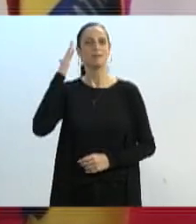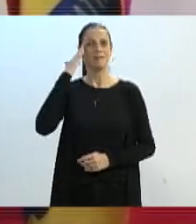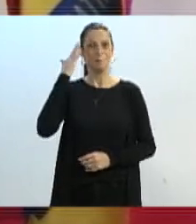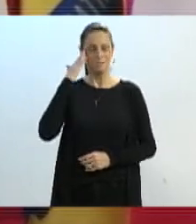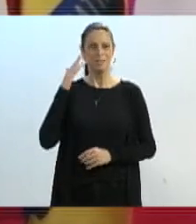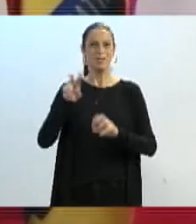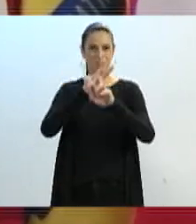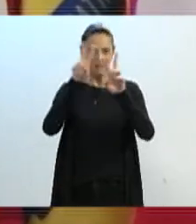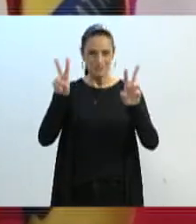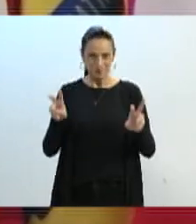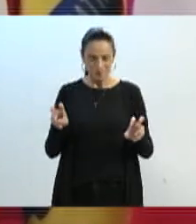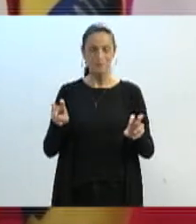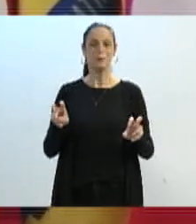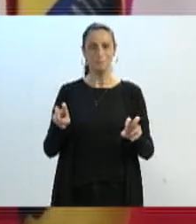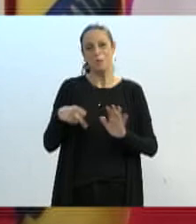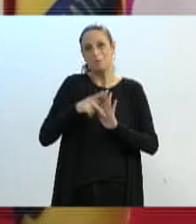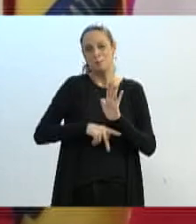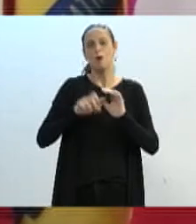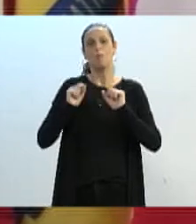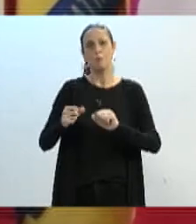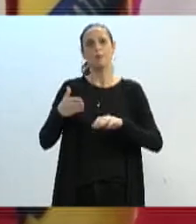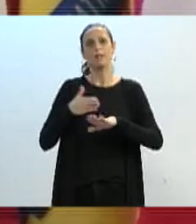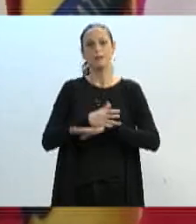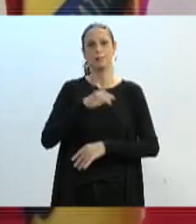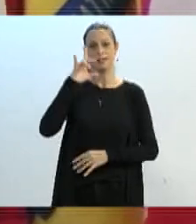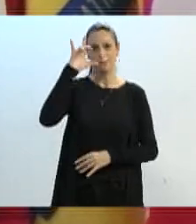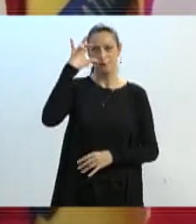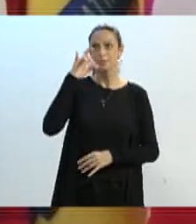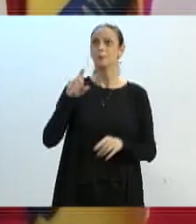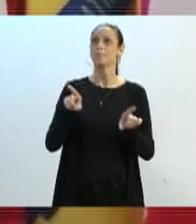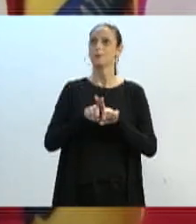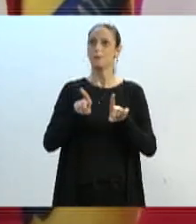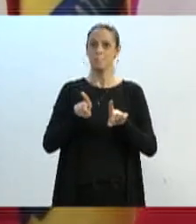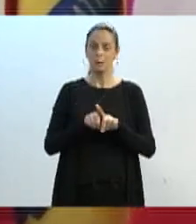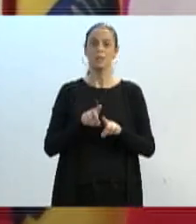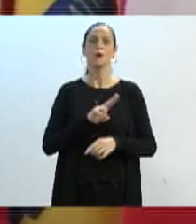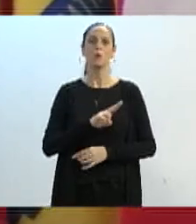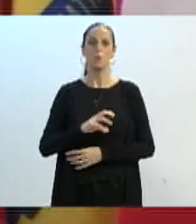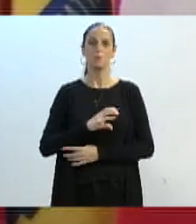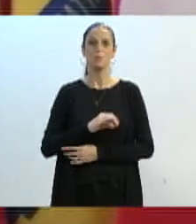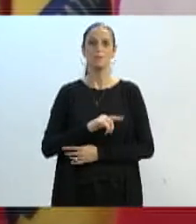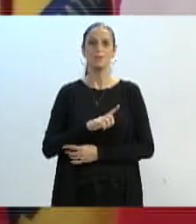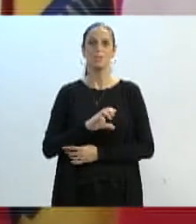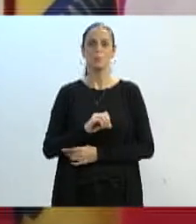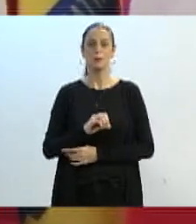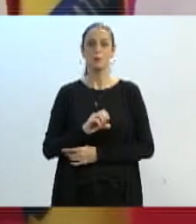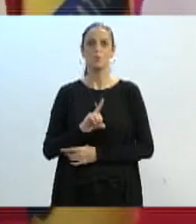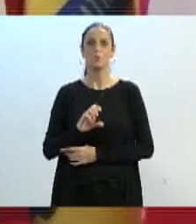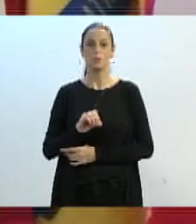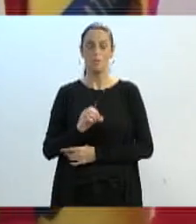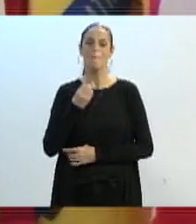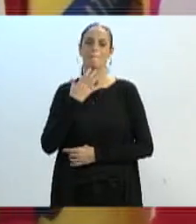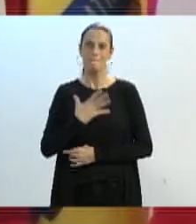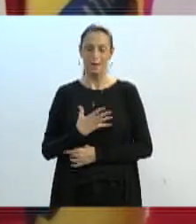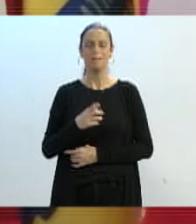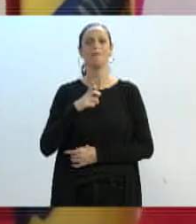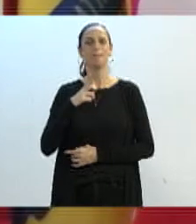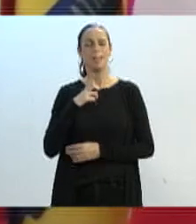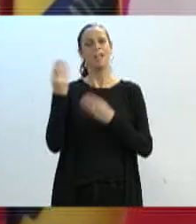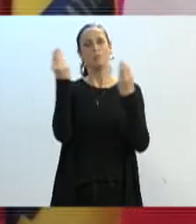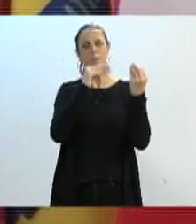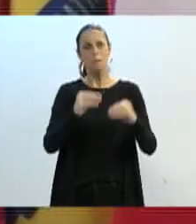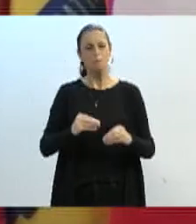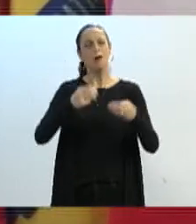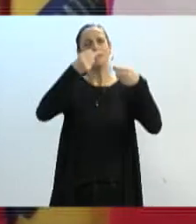do Bem, pode acessar o nosso Instagram, arroba ciclodobem, que lá terão todas as informações sobre a campanha, como a